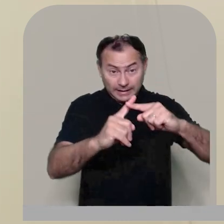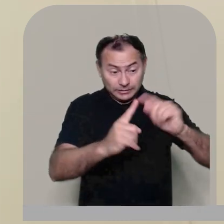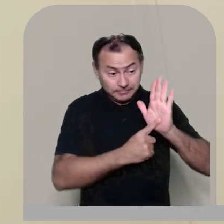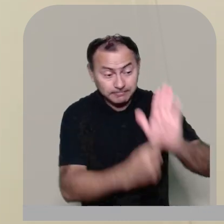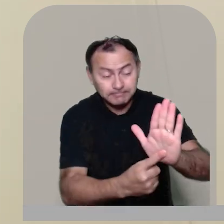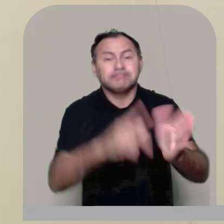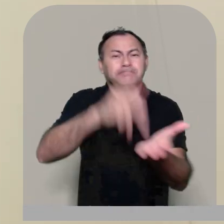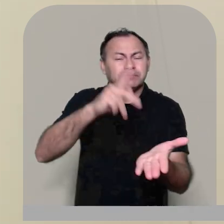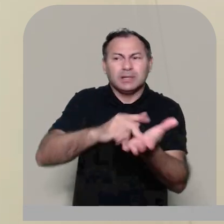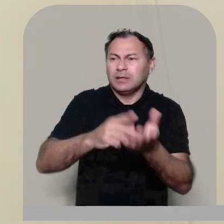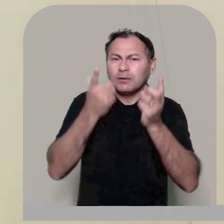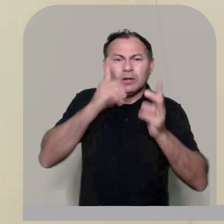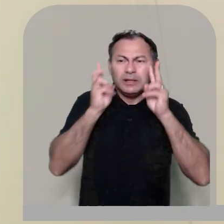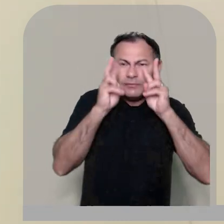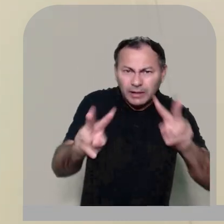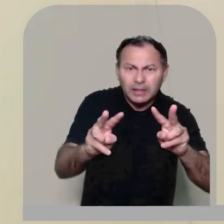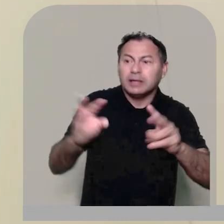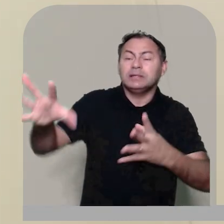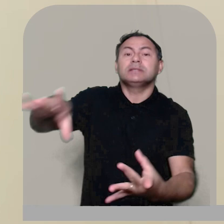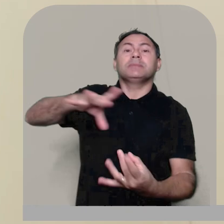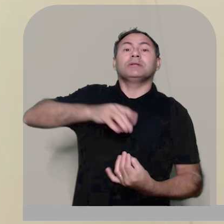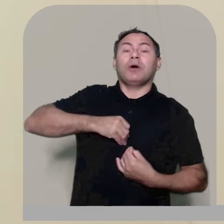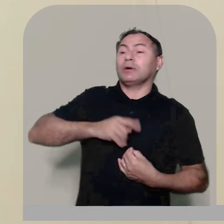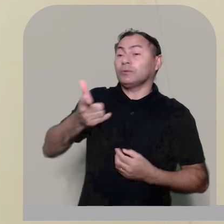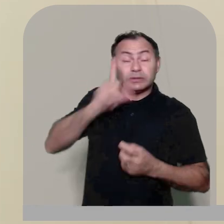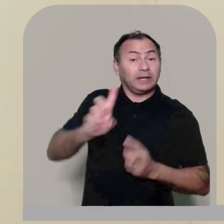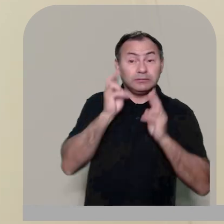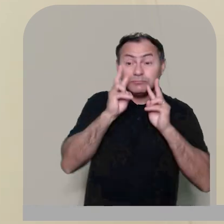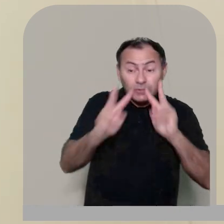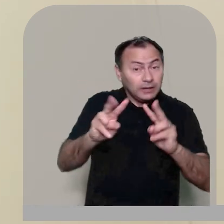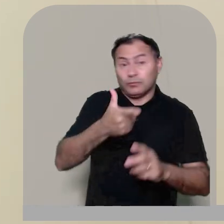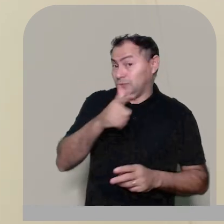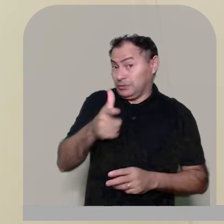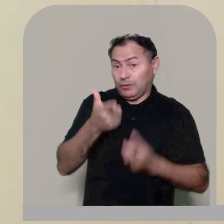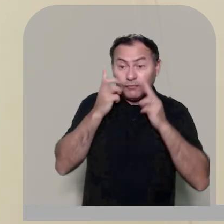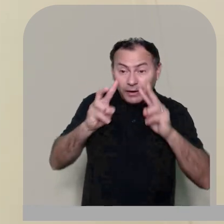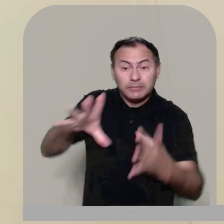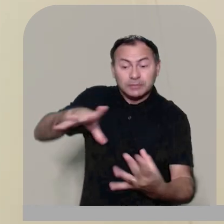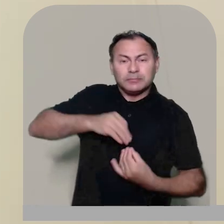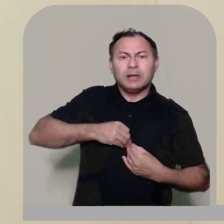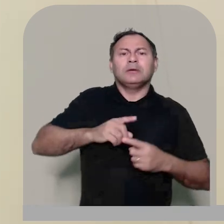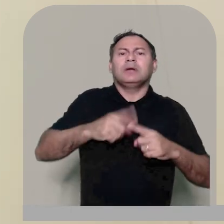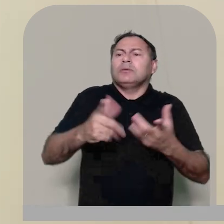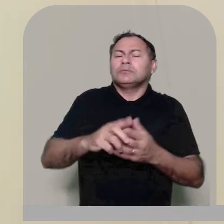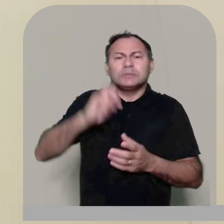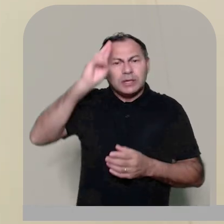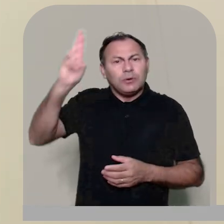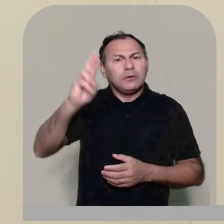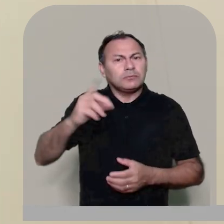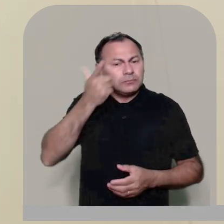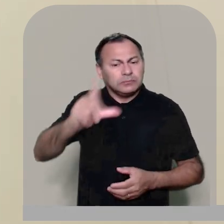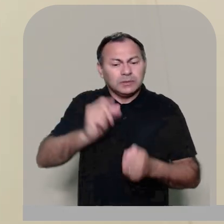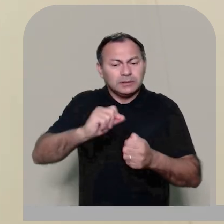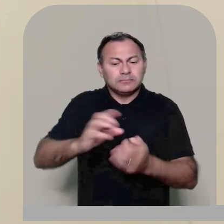realidade invisível e espiritual é um instrumento por meio do qual o senhor realiza a salvação